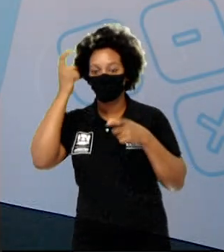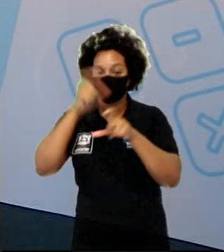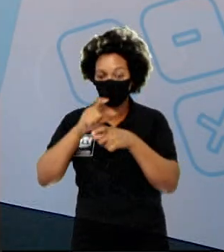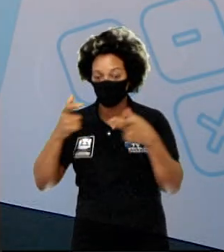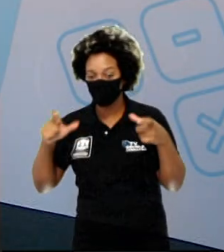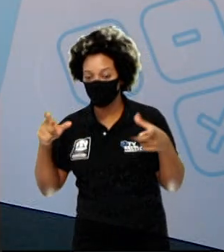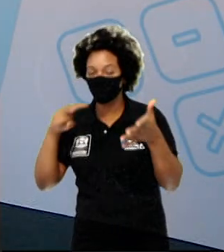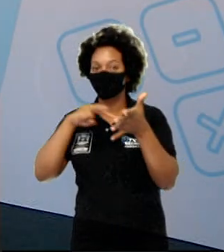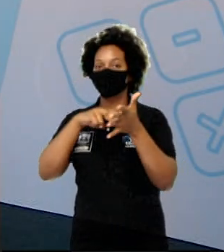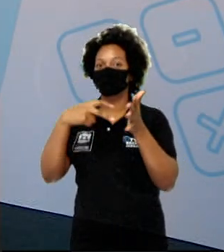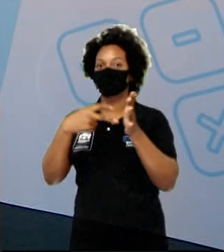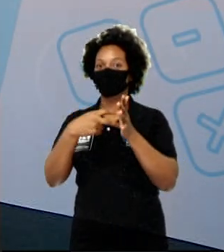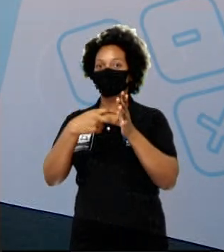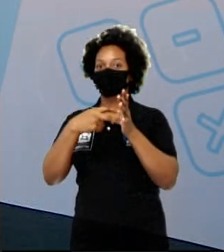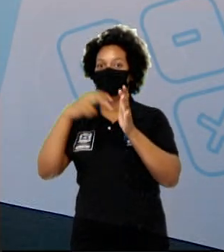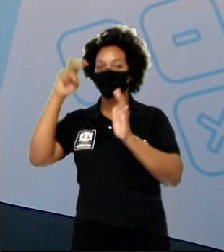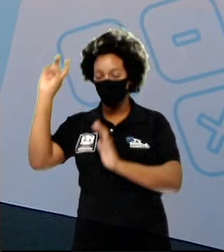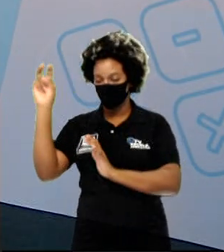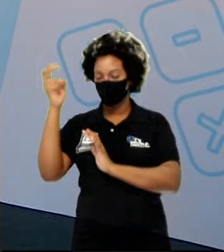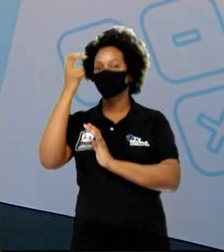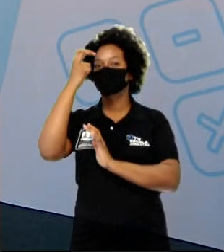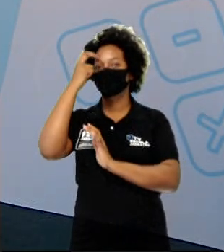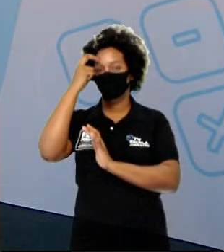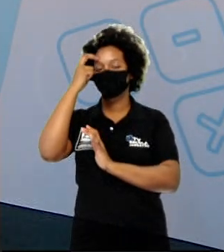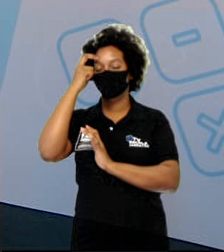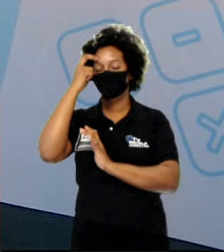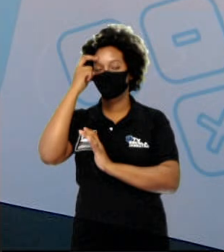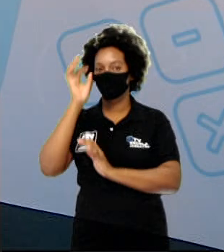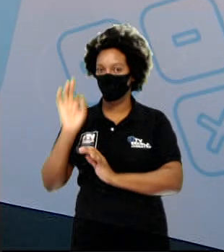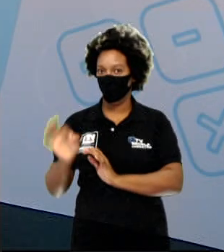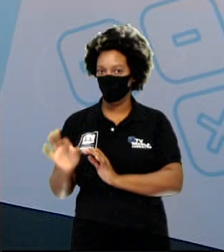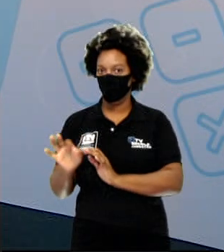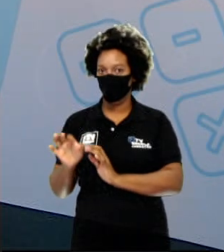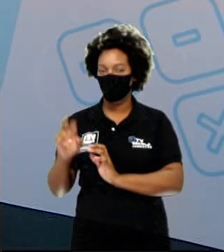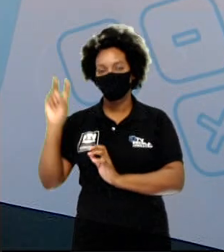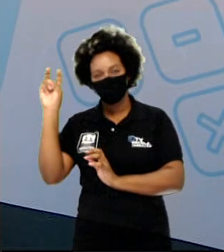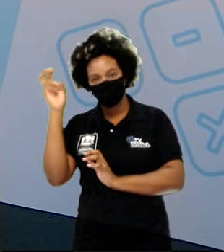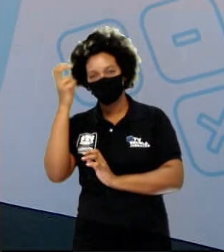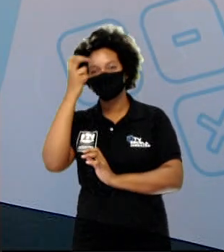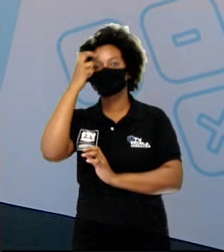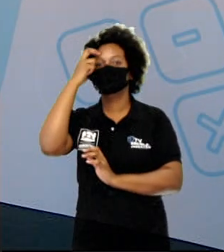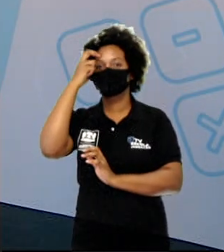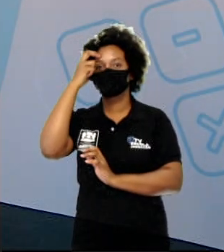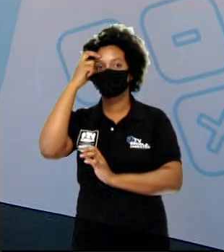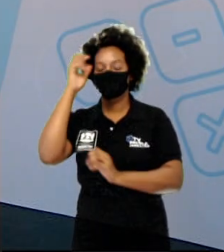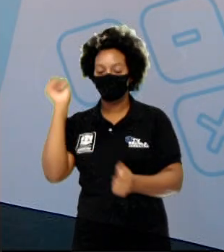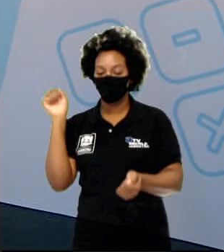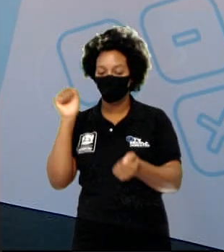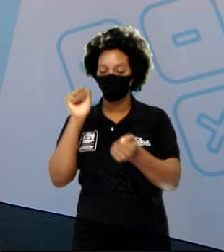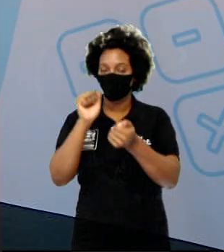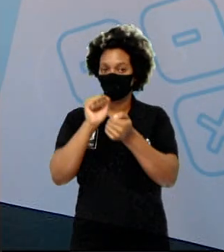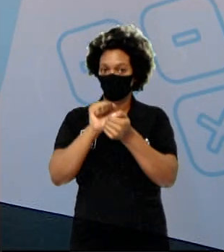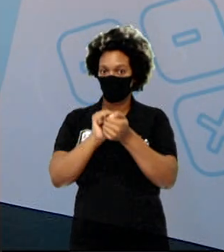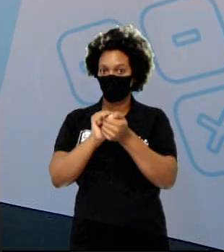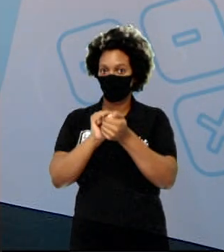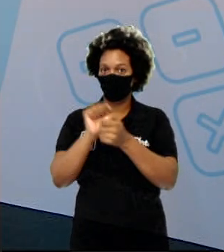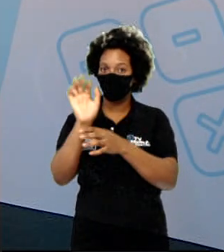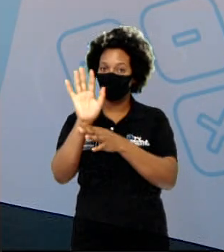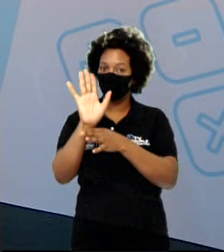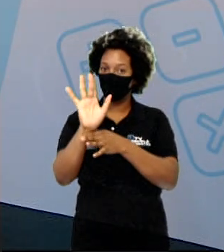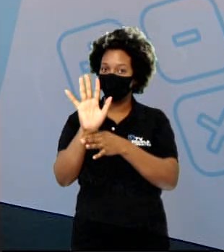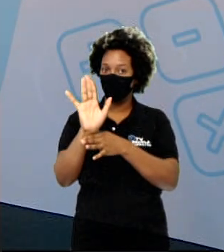inteligência. Certo? Essa inteligência, junto com a mão,